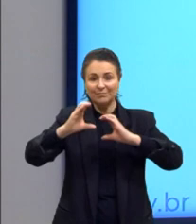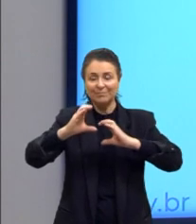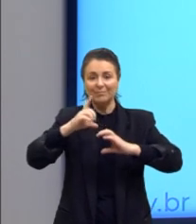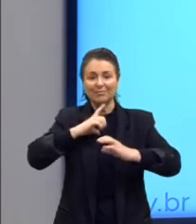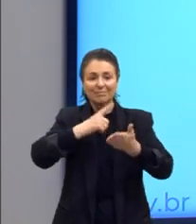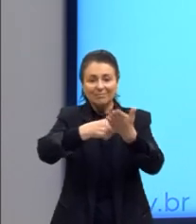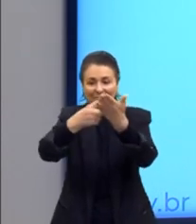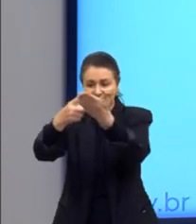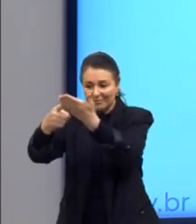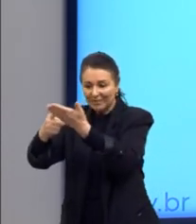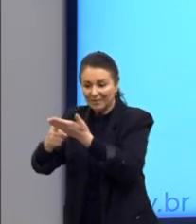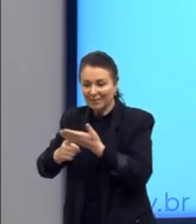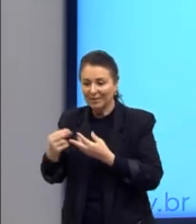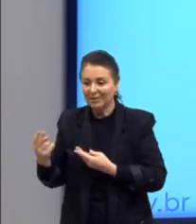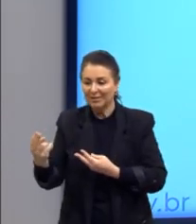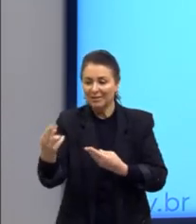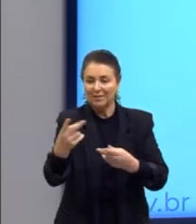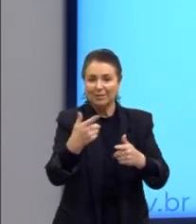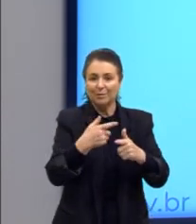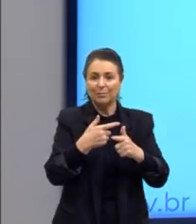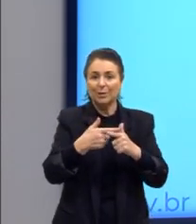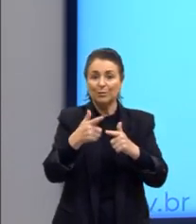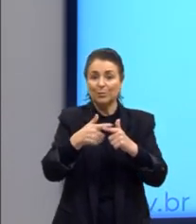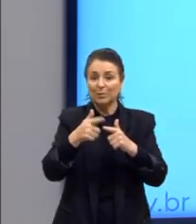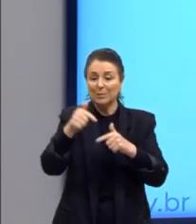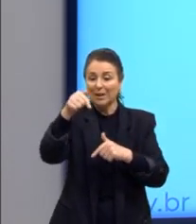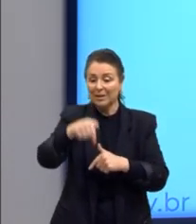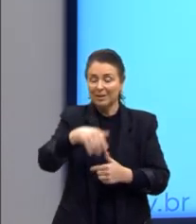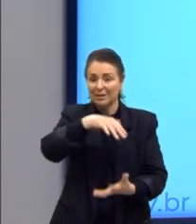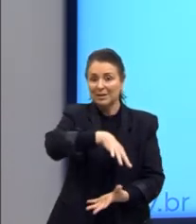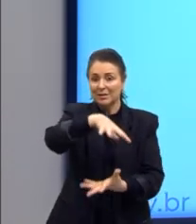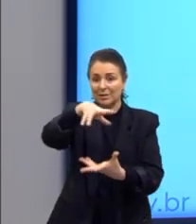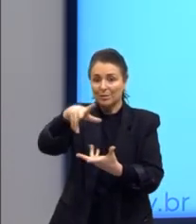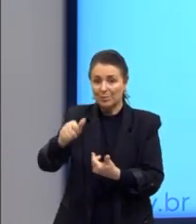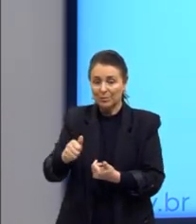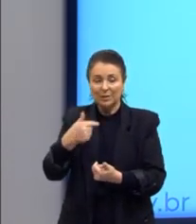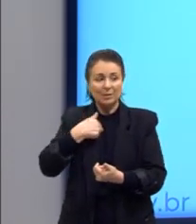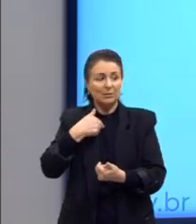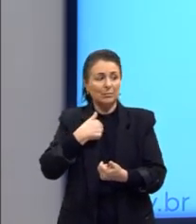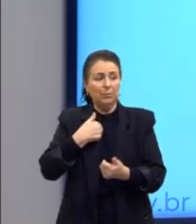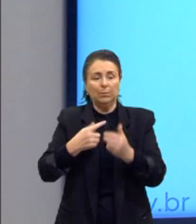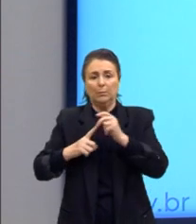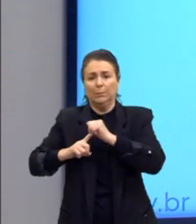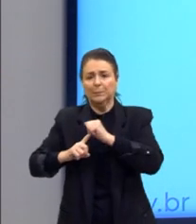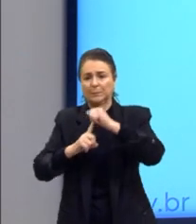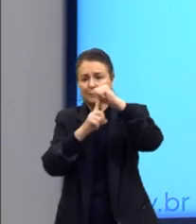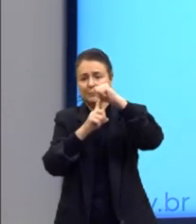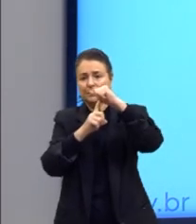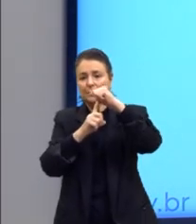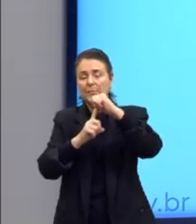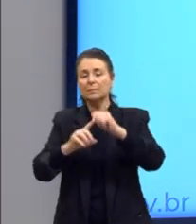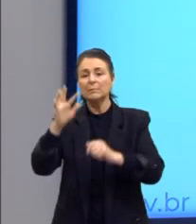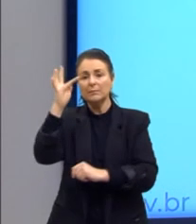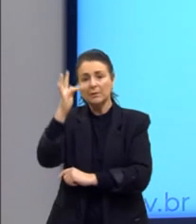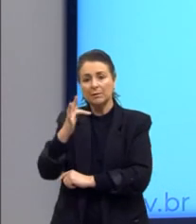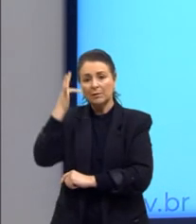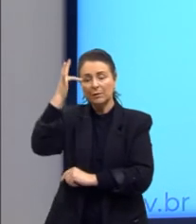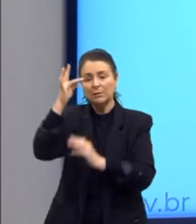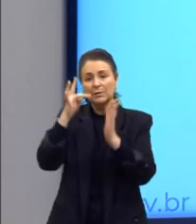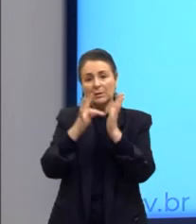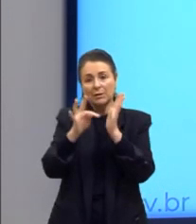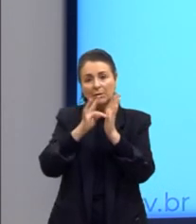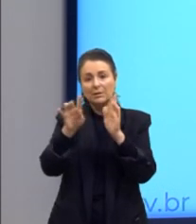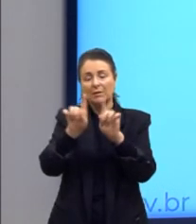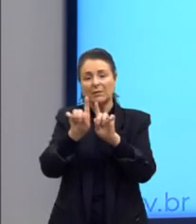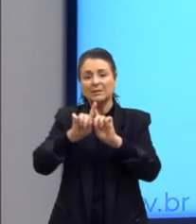consenso para os problemas, mas também aqui nesse mundo. Então, aqui está um esboço de alguns principais filósofos, teóricos, que